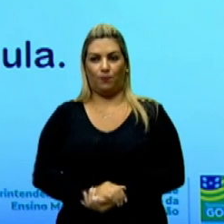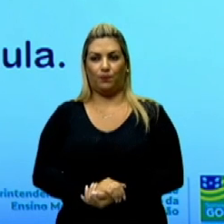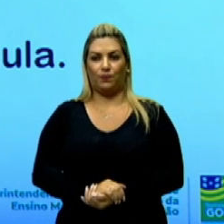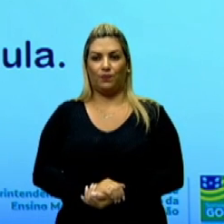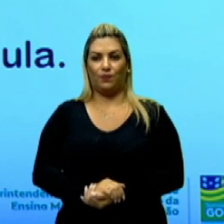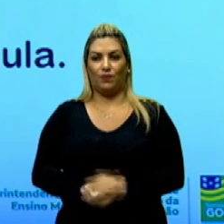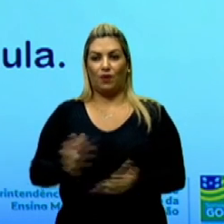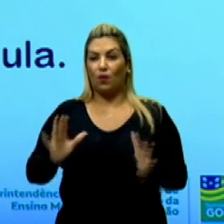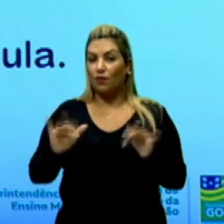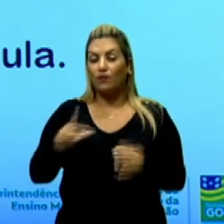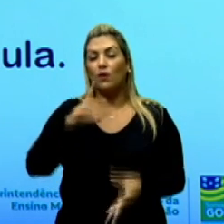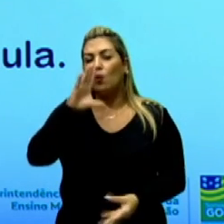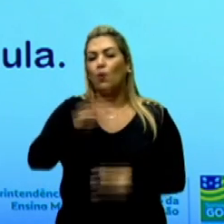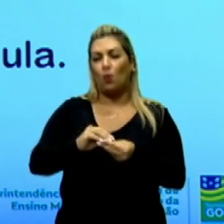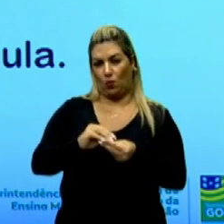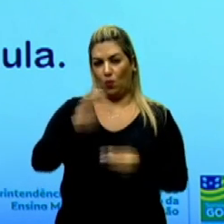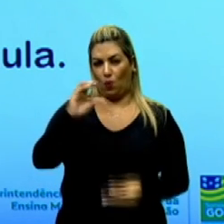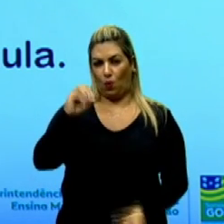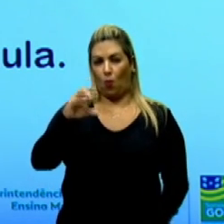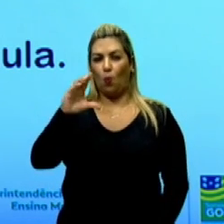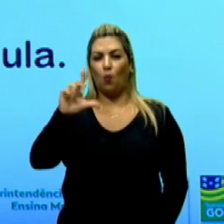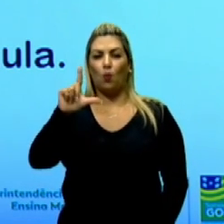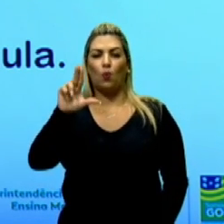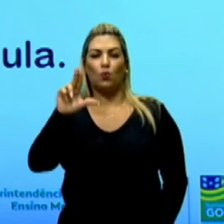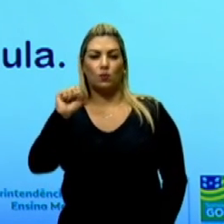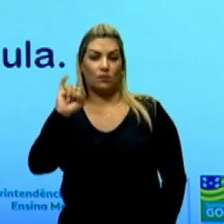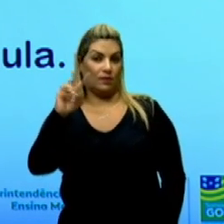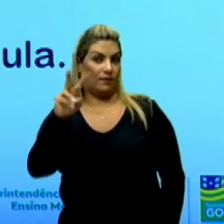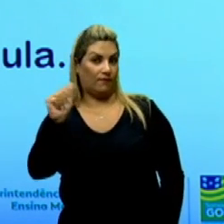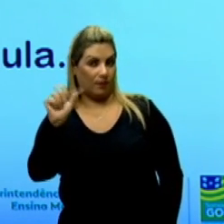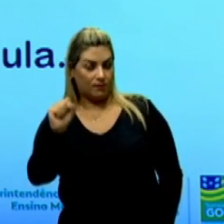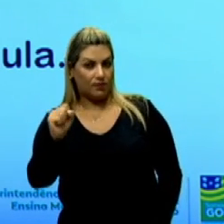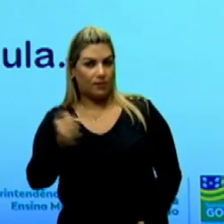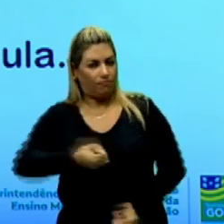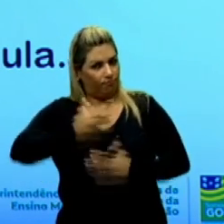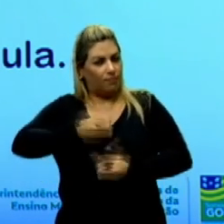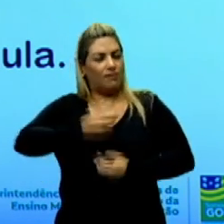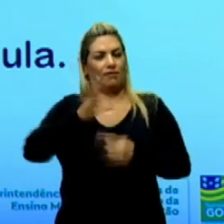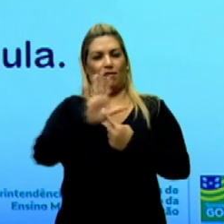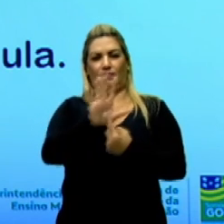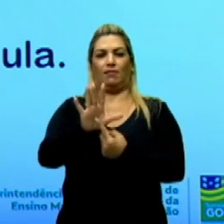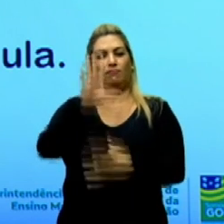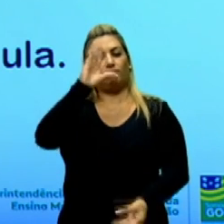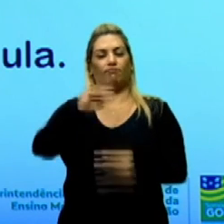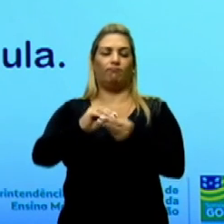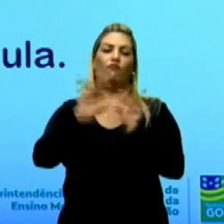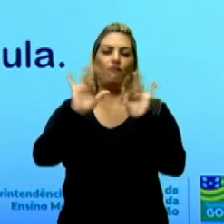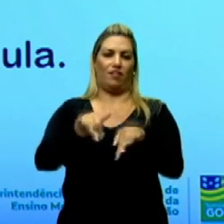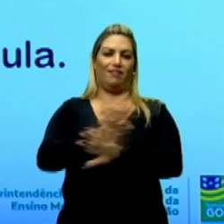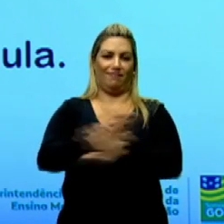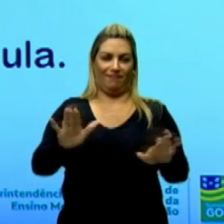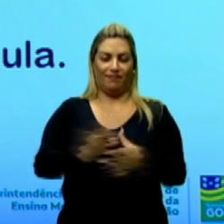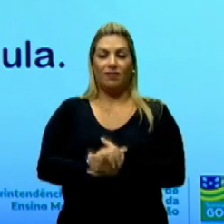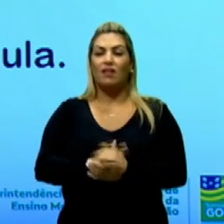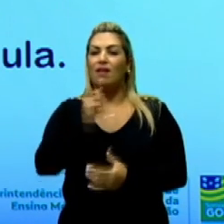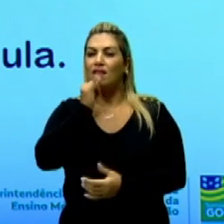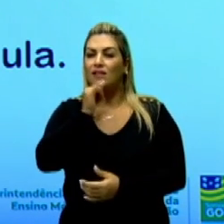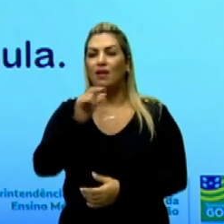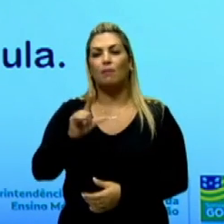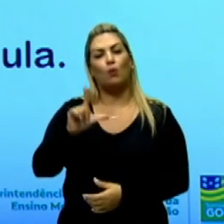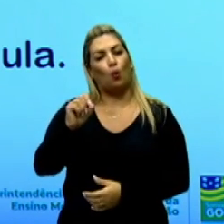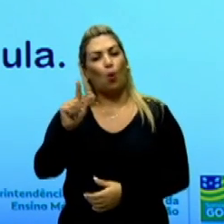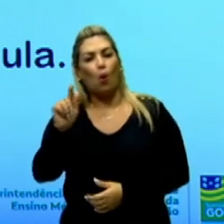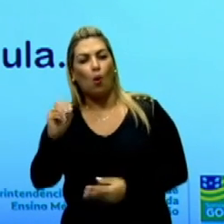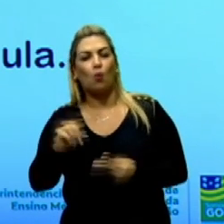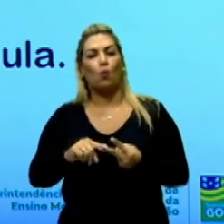Finalmente, nós temos as conclusivas, quando expressam uma conclusão. São alguns exemplos de conjunções conclusivas. Logo,